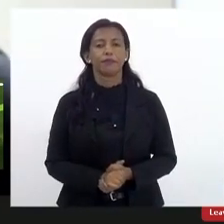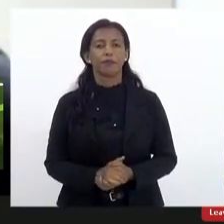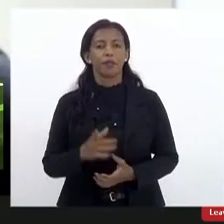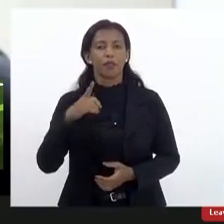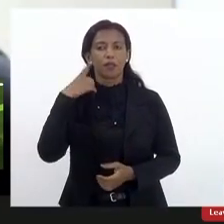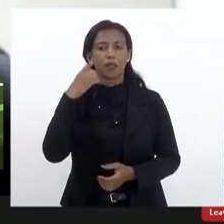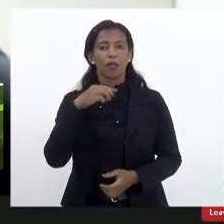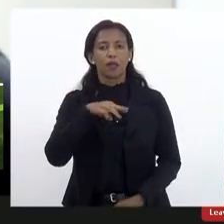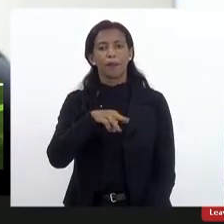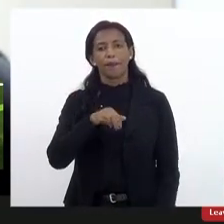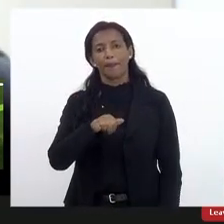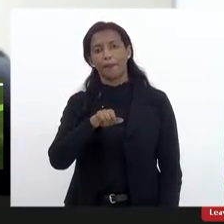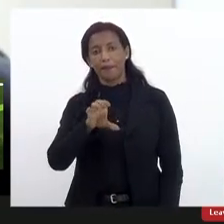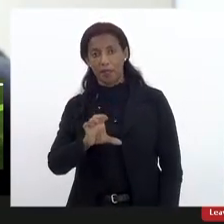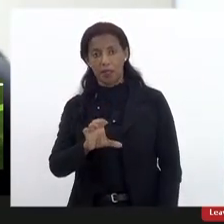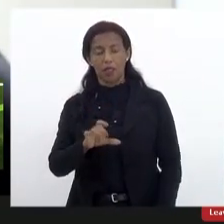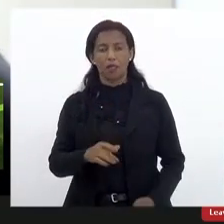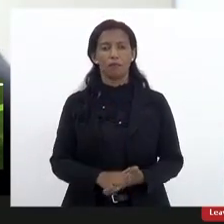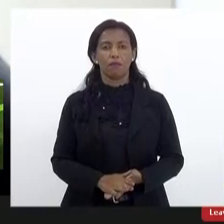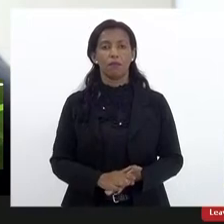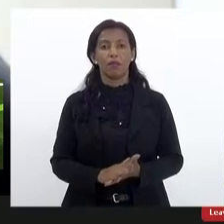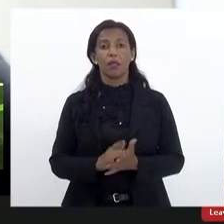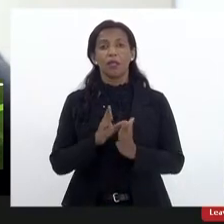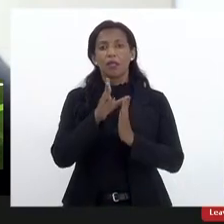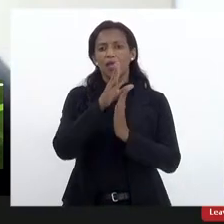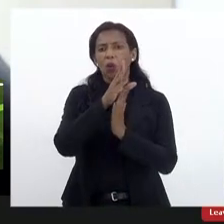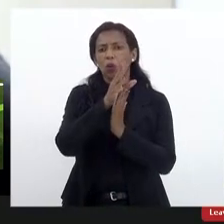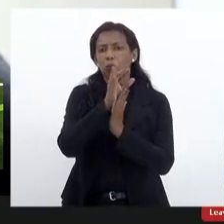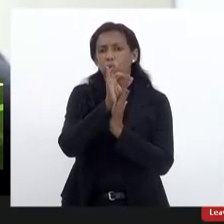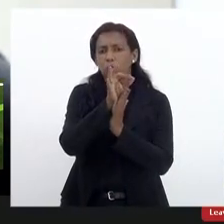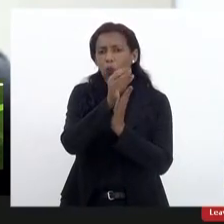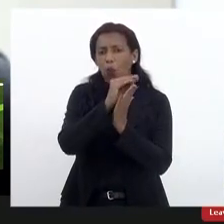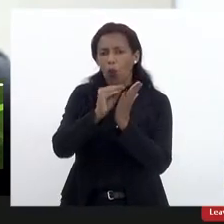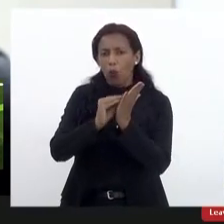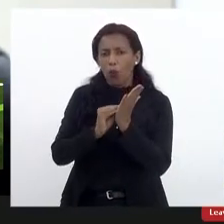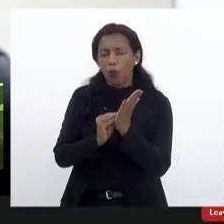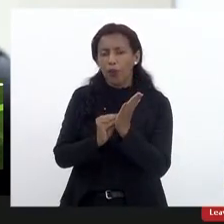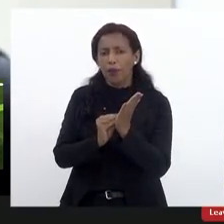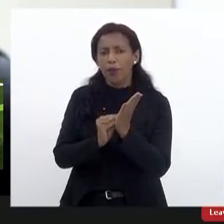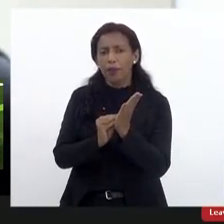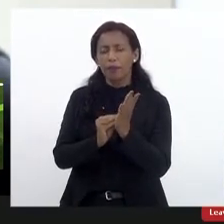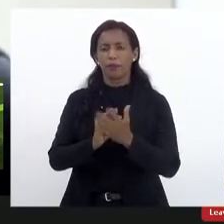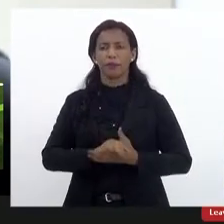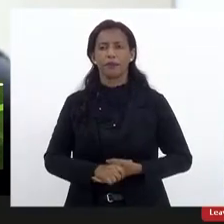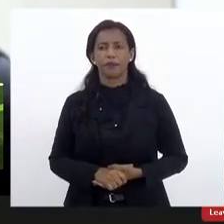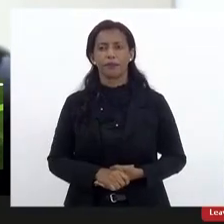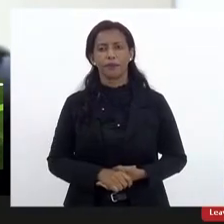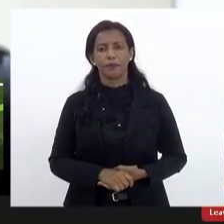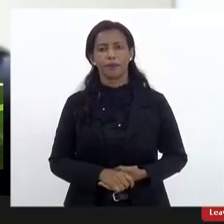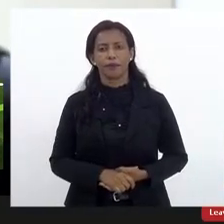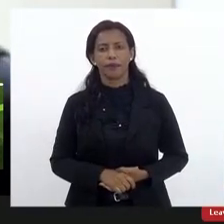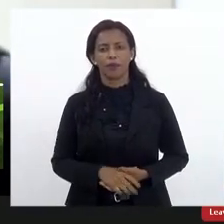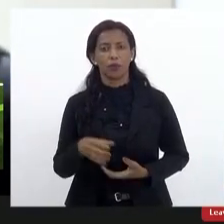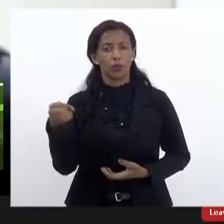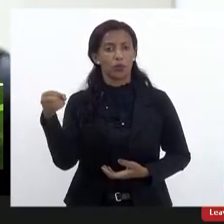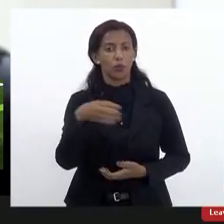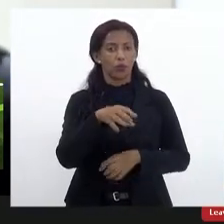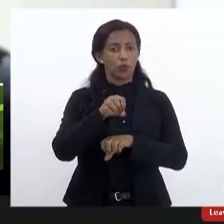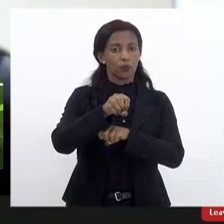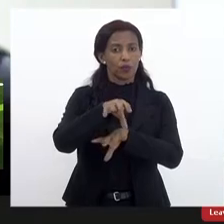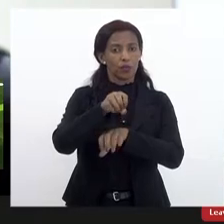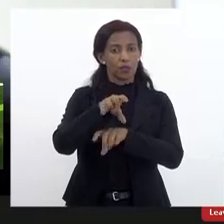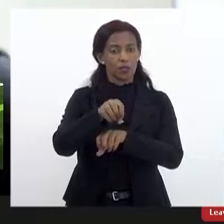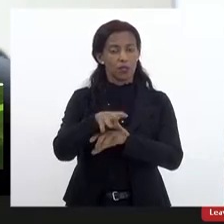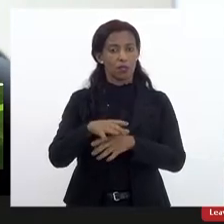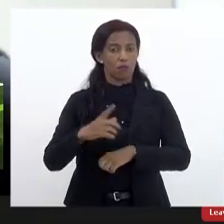do deputado Carlos Mink, que estabelece um cronograma para a implementação do novo ensino médio no estado,